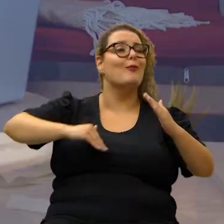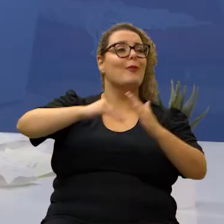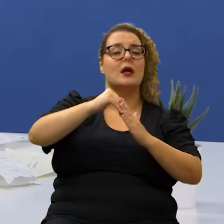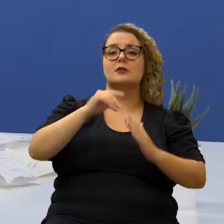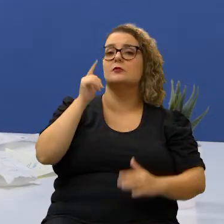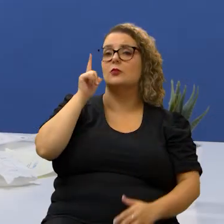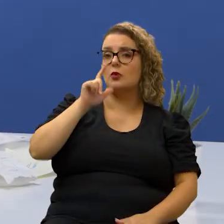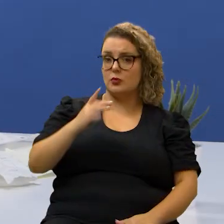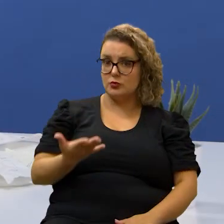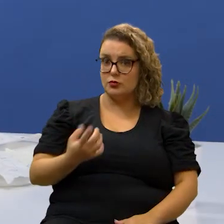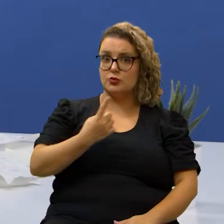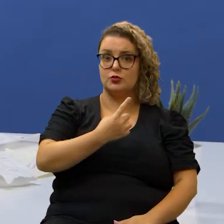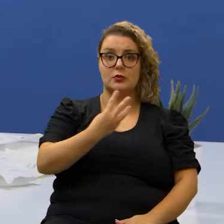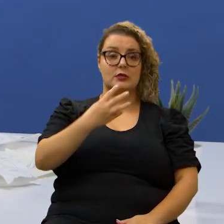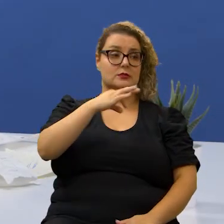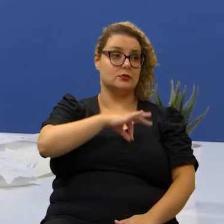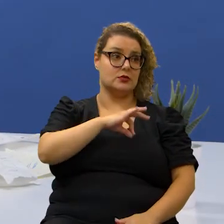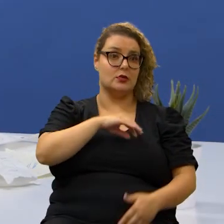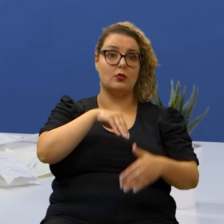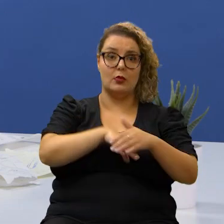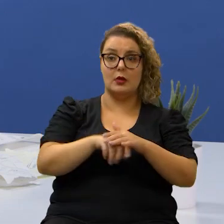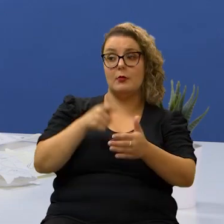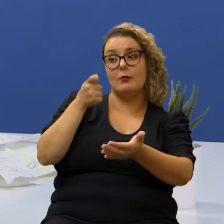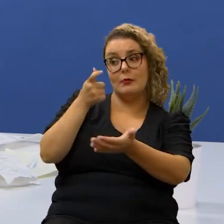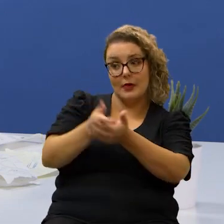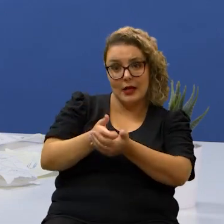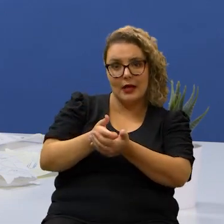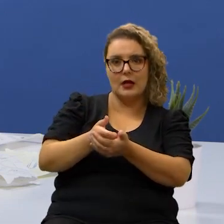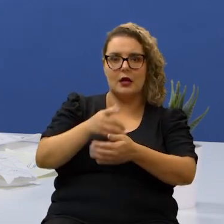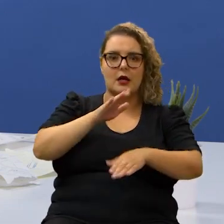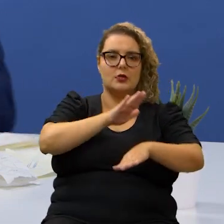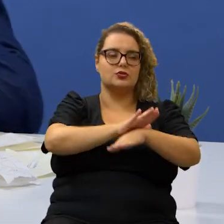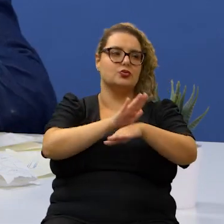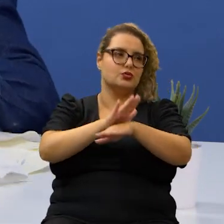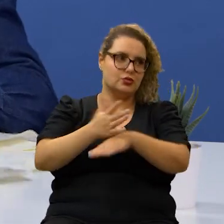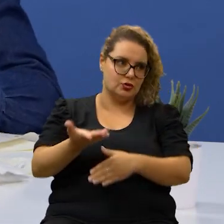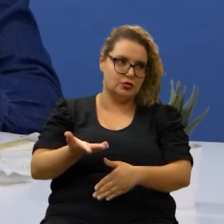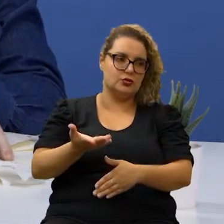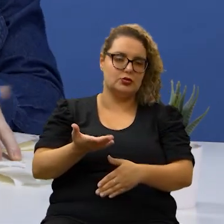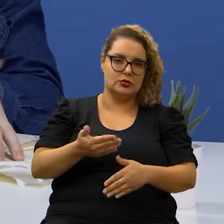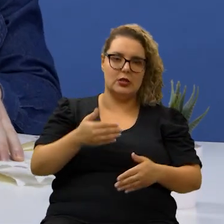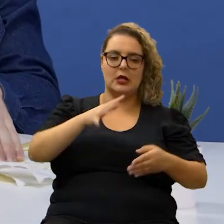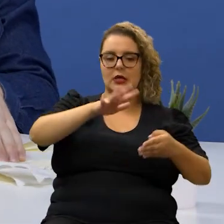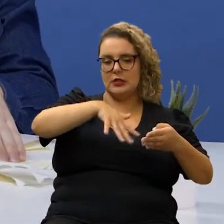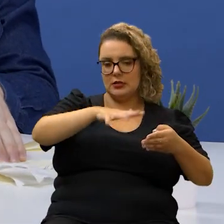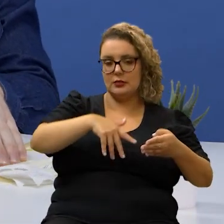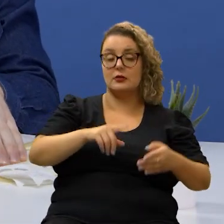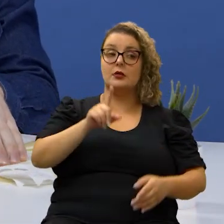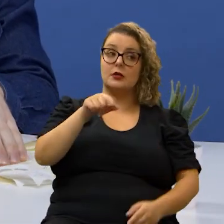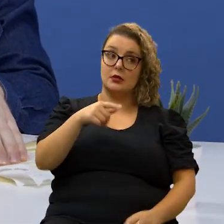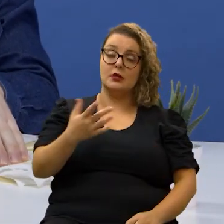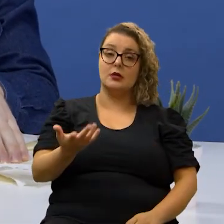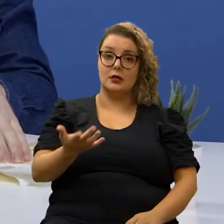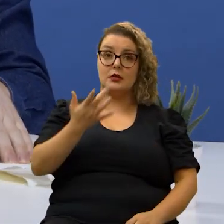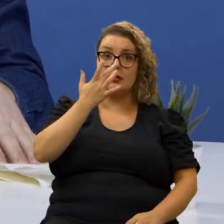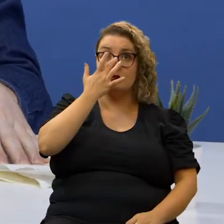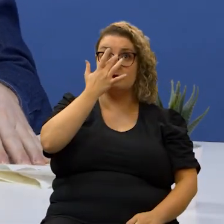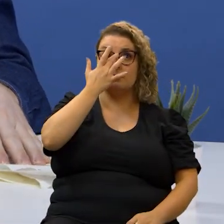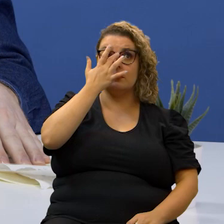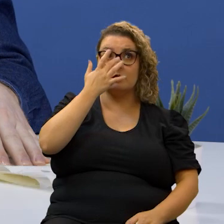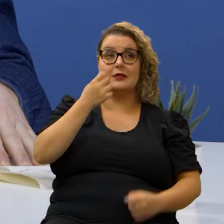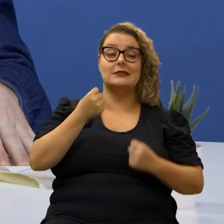o máximo que você conseguir do décimo terceiro para ajudar a pagar essas contas que são bastante